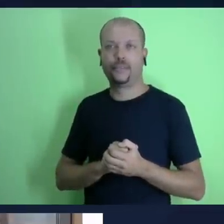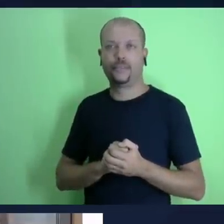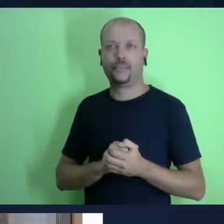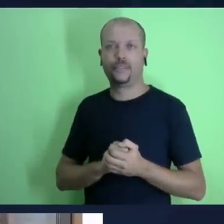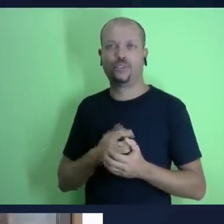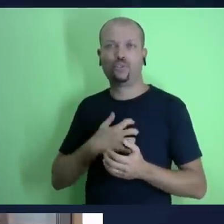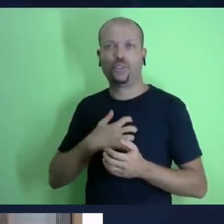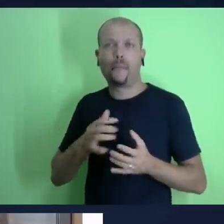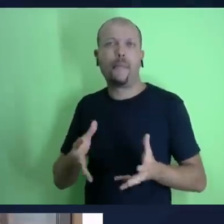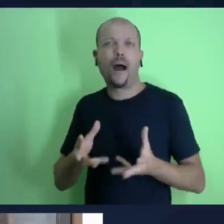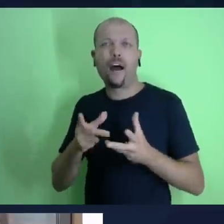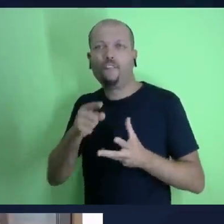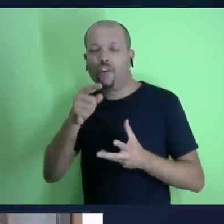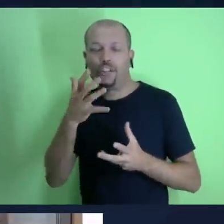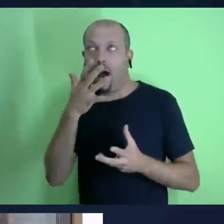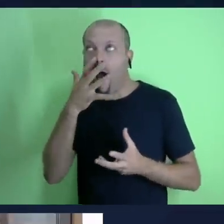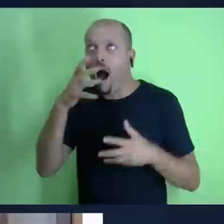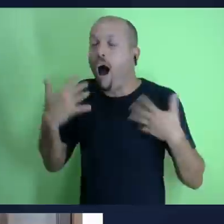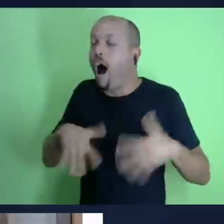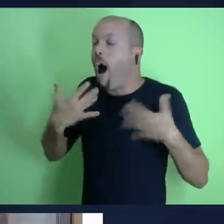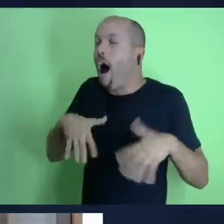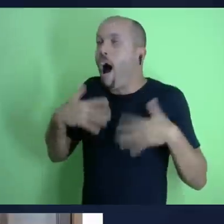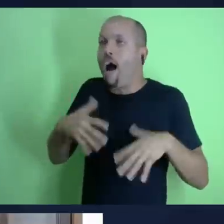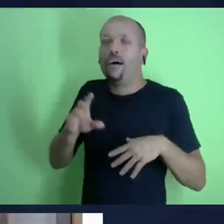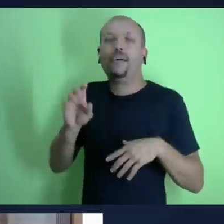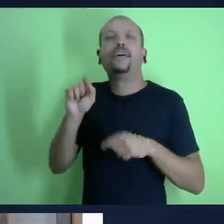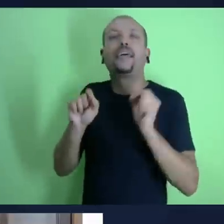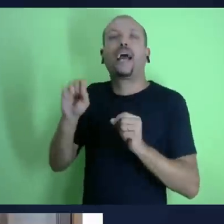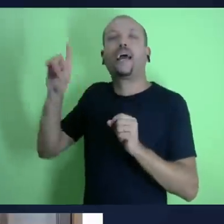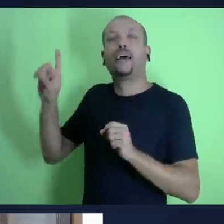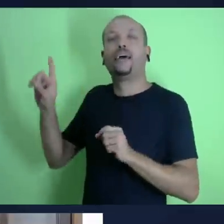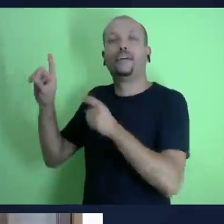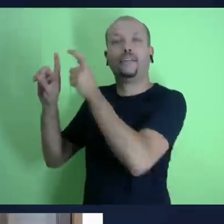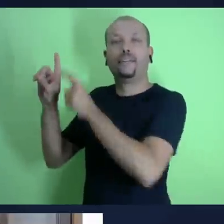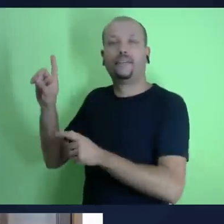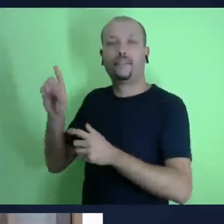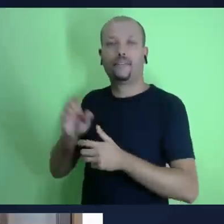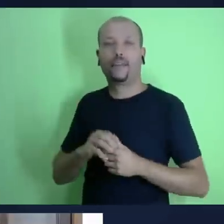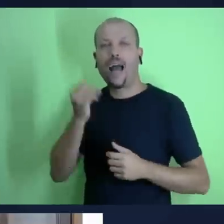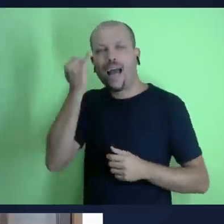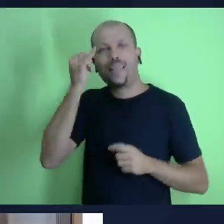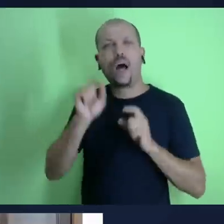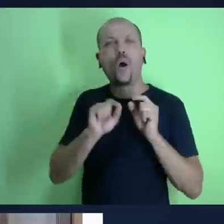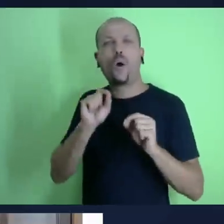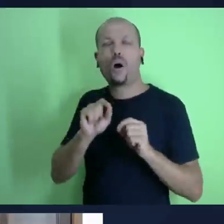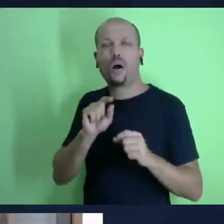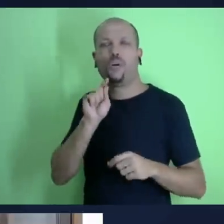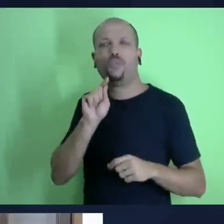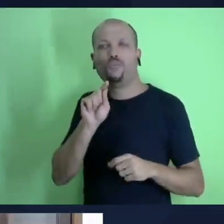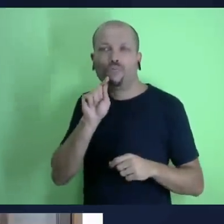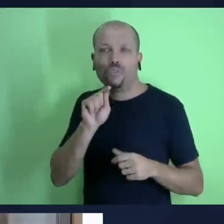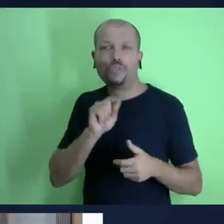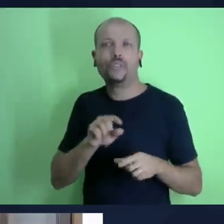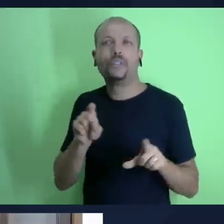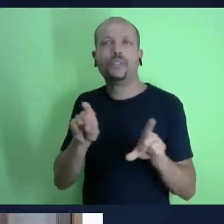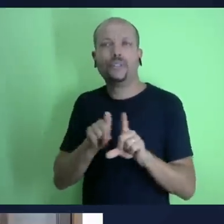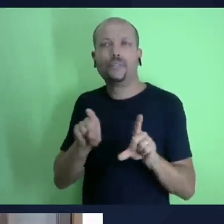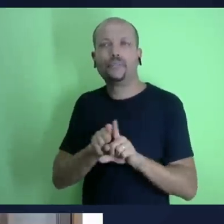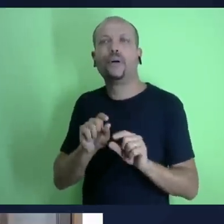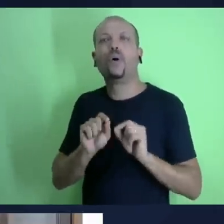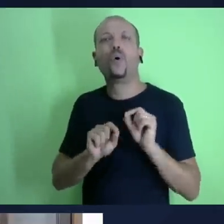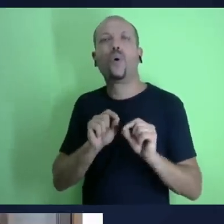conhecendo a Deus mais profundamente amando a Deus mais profundamente e aí sabe o que? você vai perceber